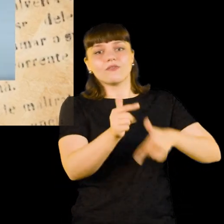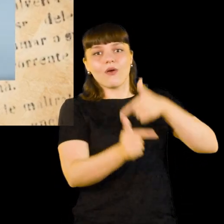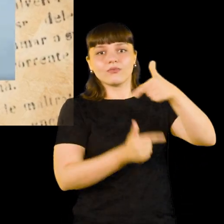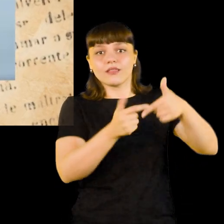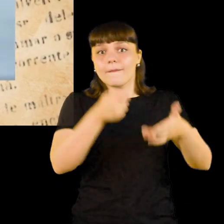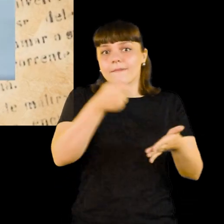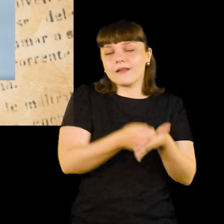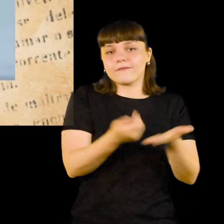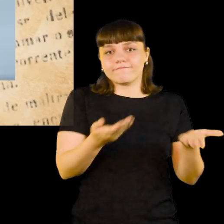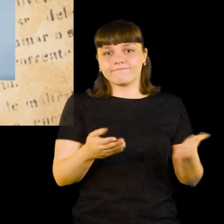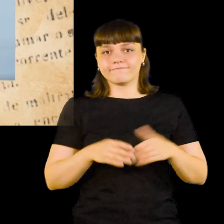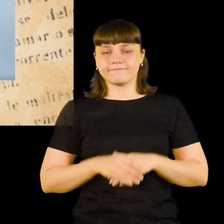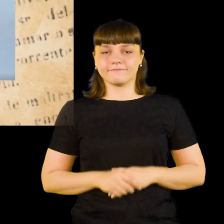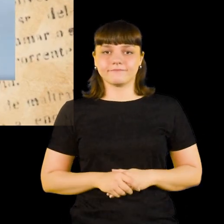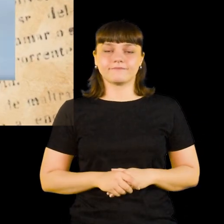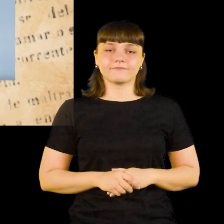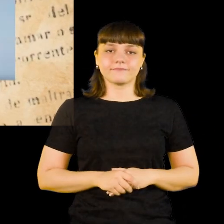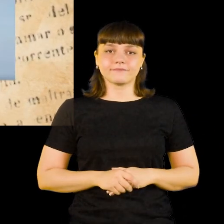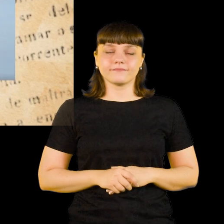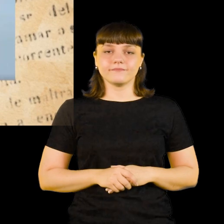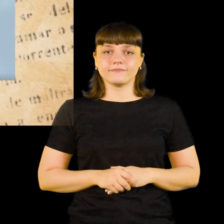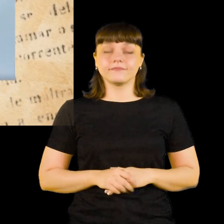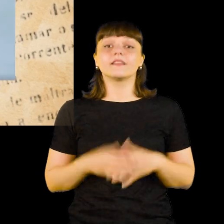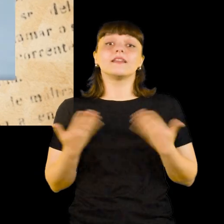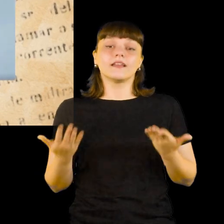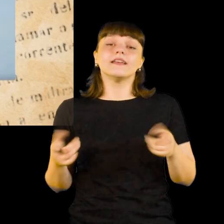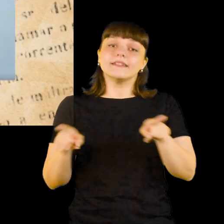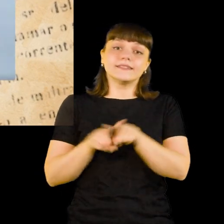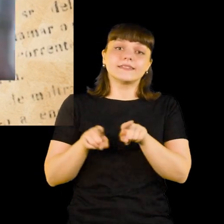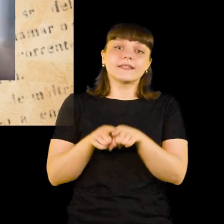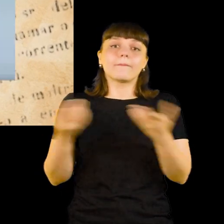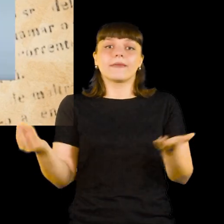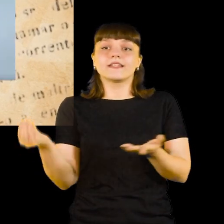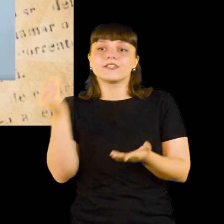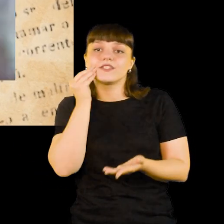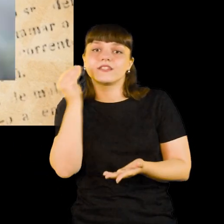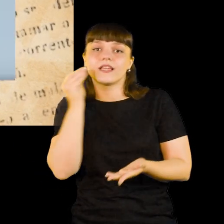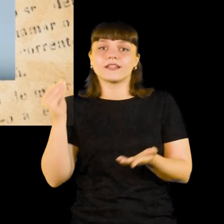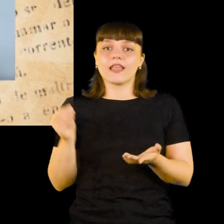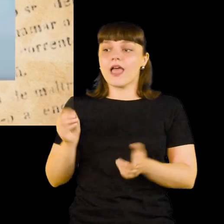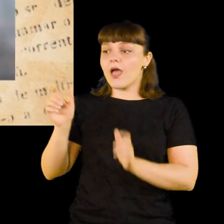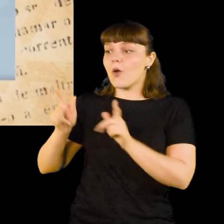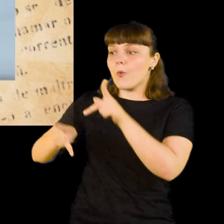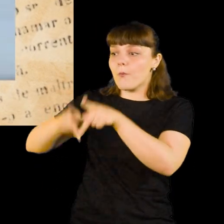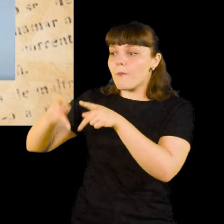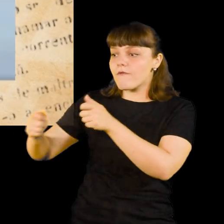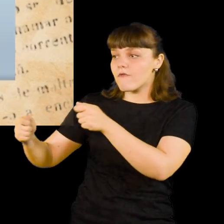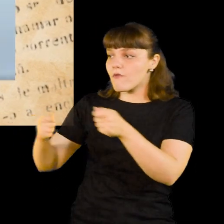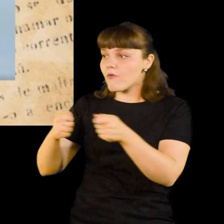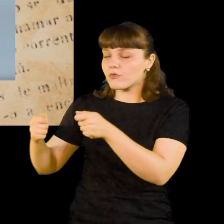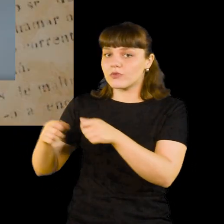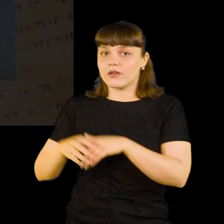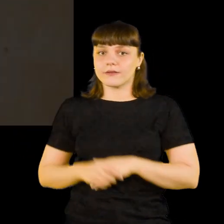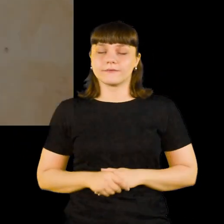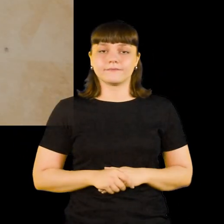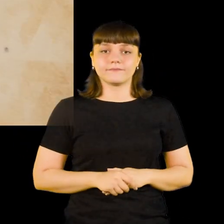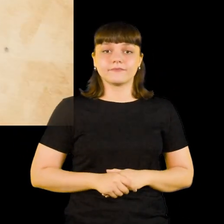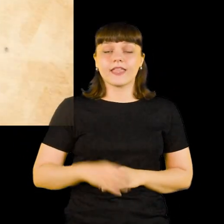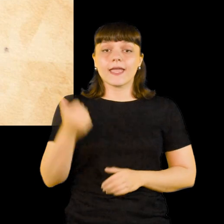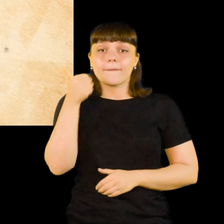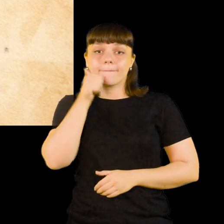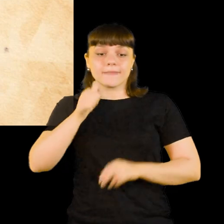a essas práticas de compulsoriedade e de tentativas de controle sobre essas populações.